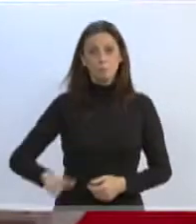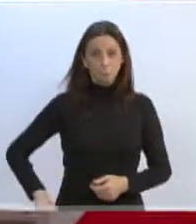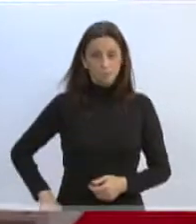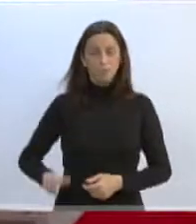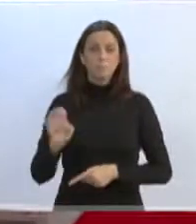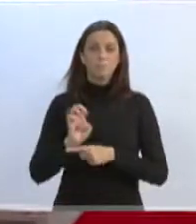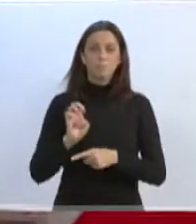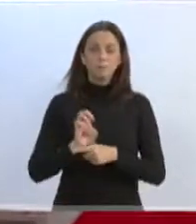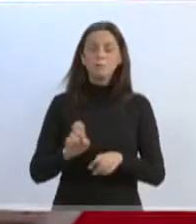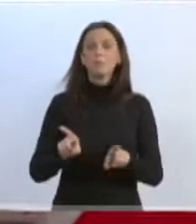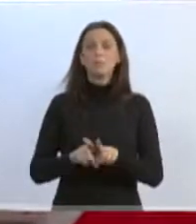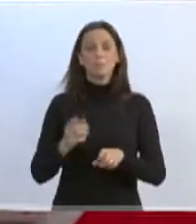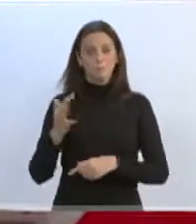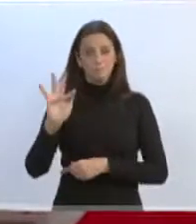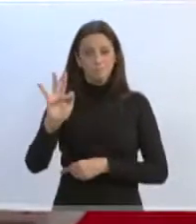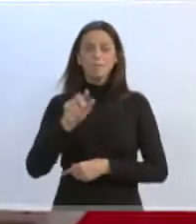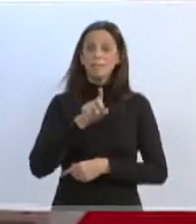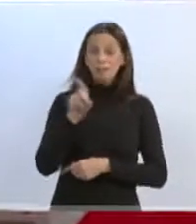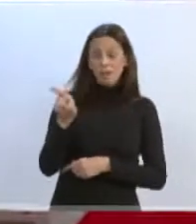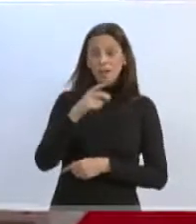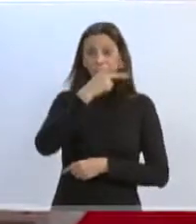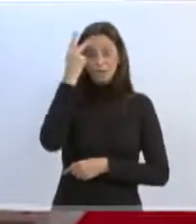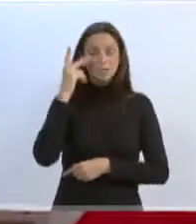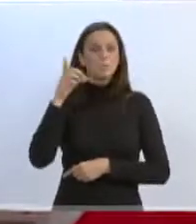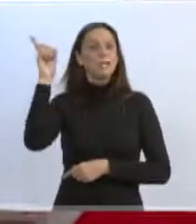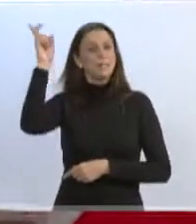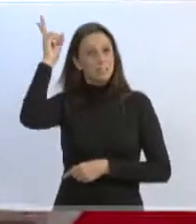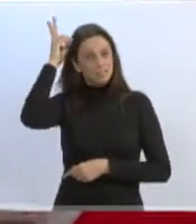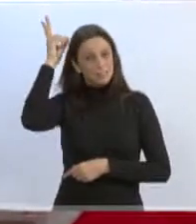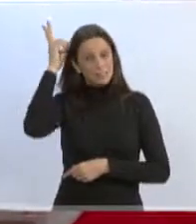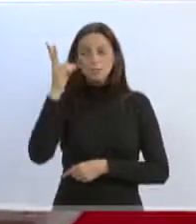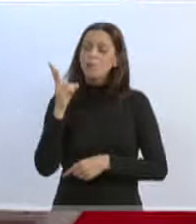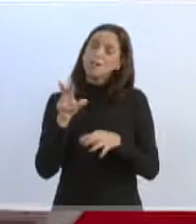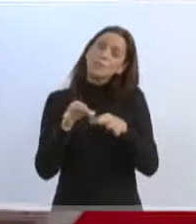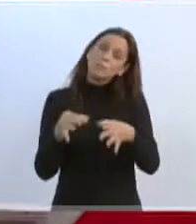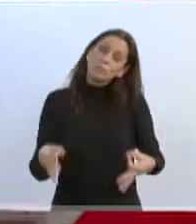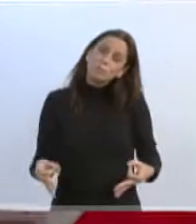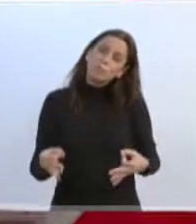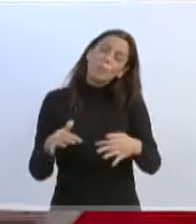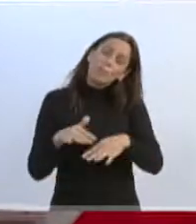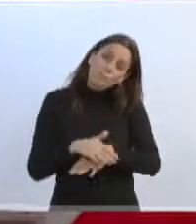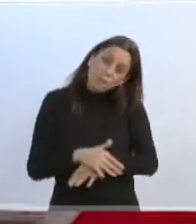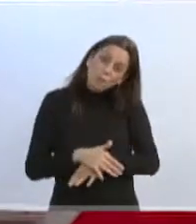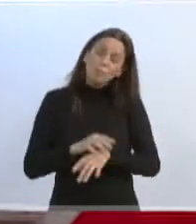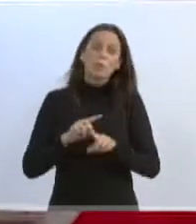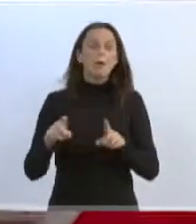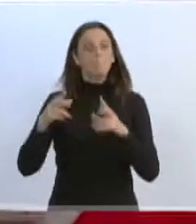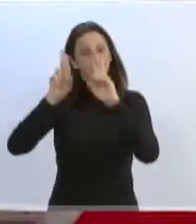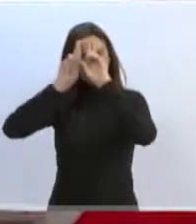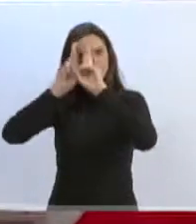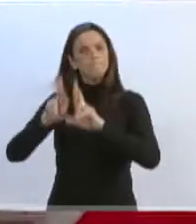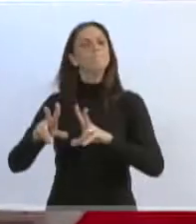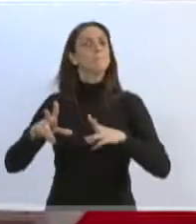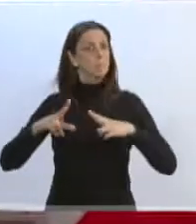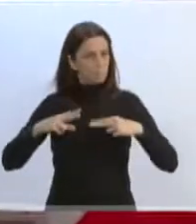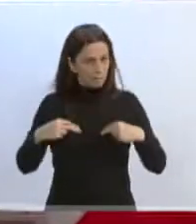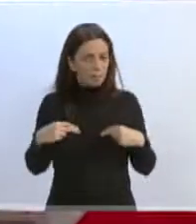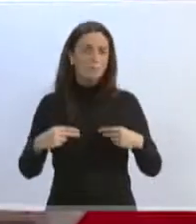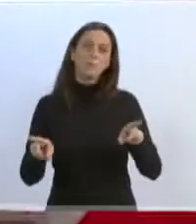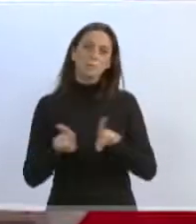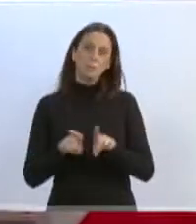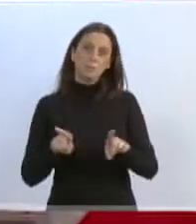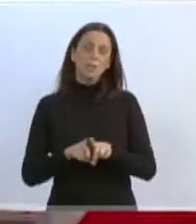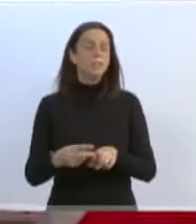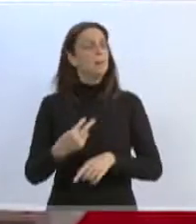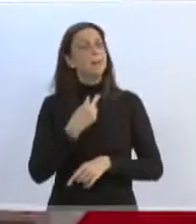Fomos bem recebidos lá por pessoas simples, humildes, porém, que possuem direitos, direitos de serem ouvidos, de serem respeitados também, e principalmente de não